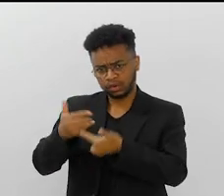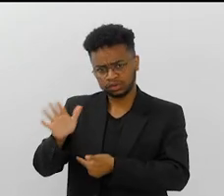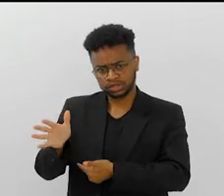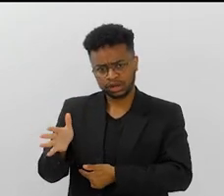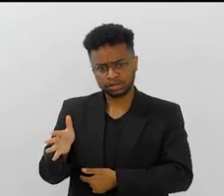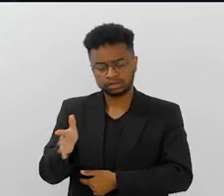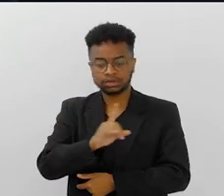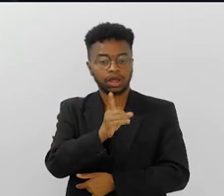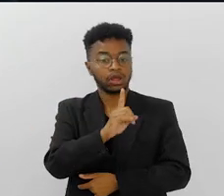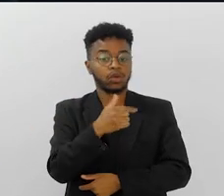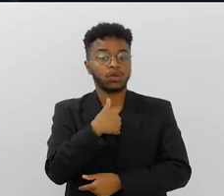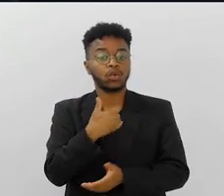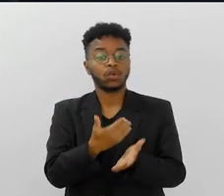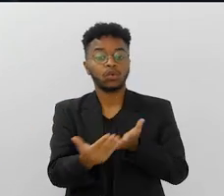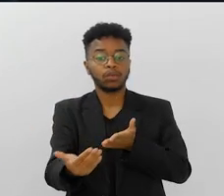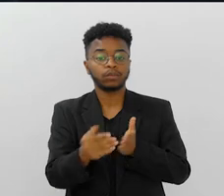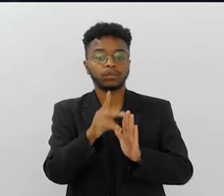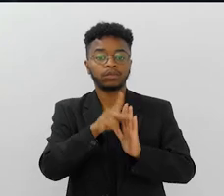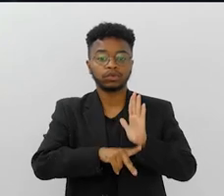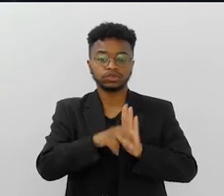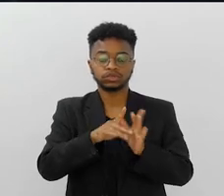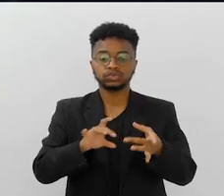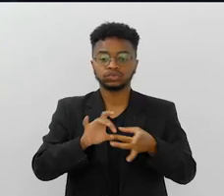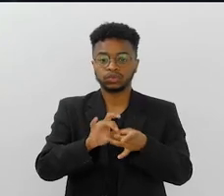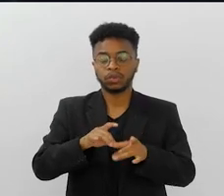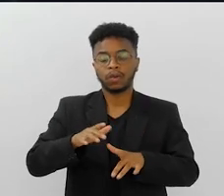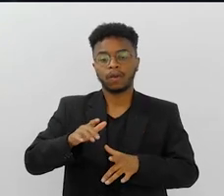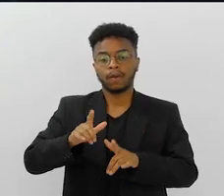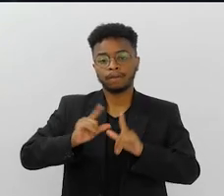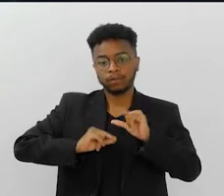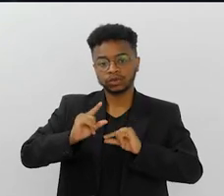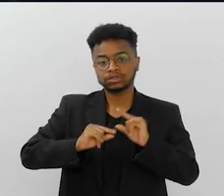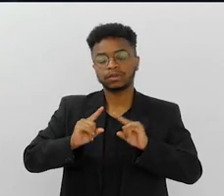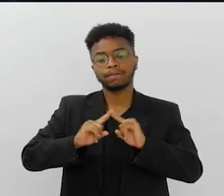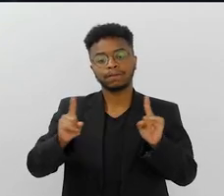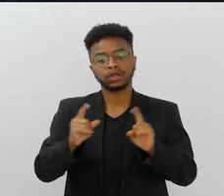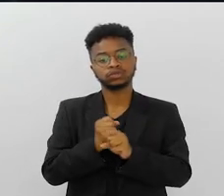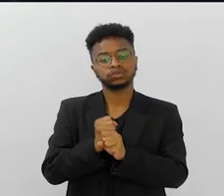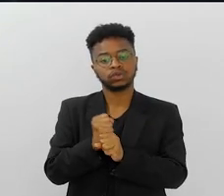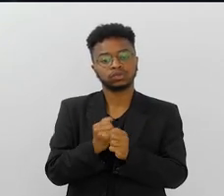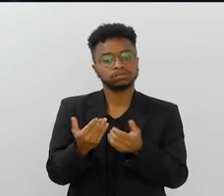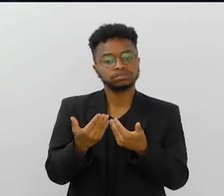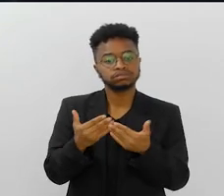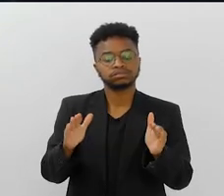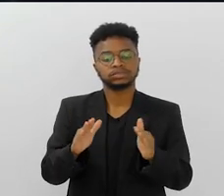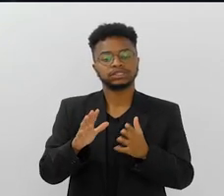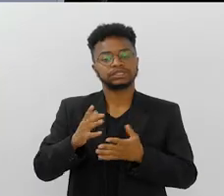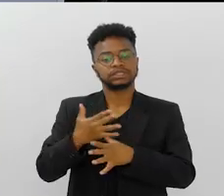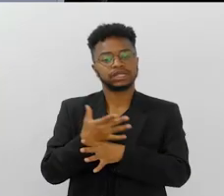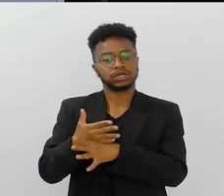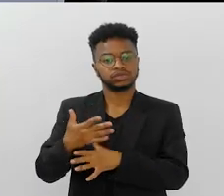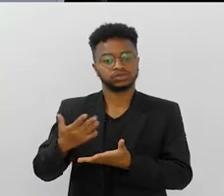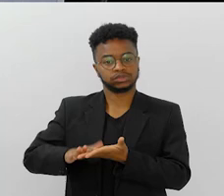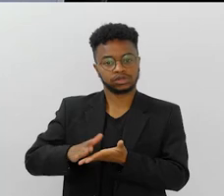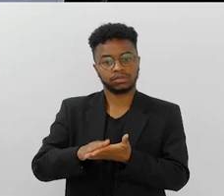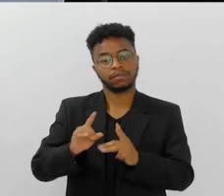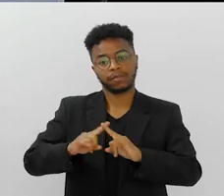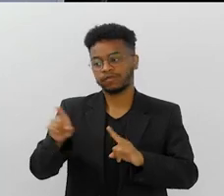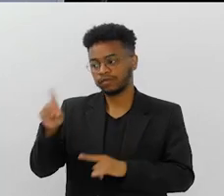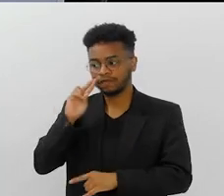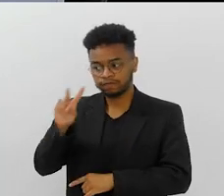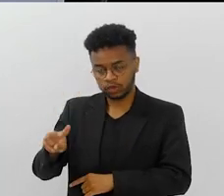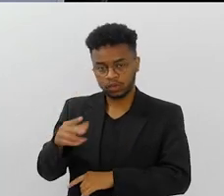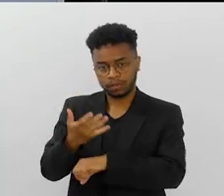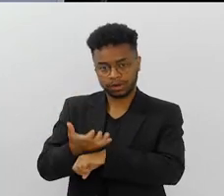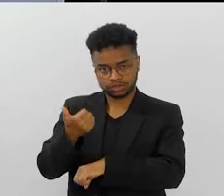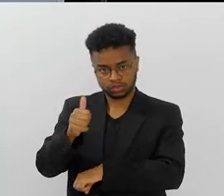trabalhou na Mocidade? Não, eu comecei a fazer o projeto da Mocidade ali, mas foi no ano da inauguração da Cidade do São. Ah, sim. Então, você chegou a pegar ali